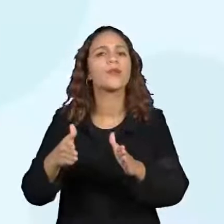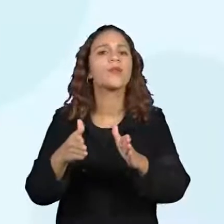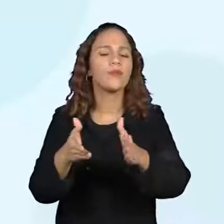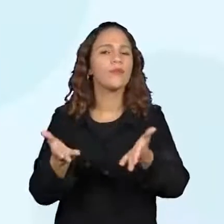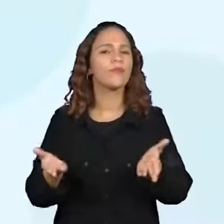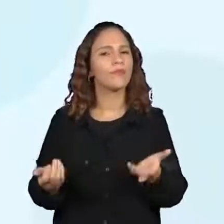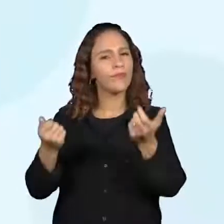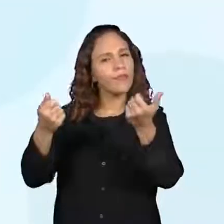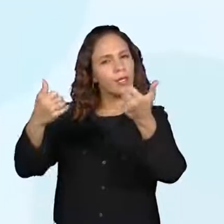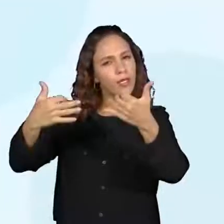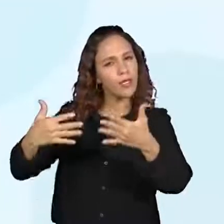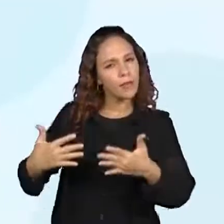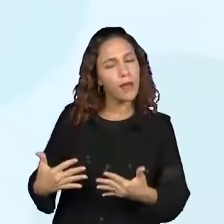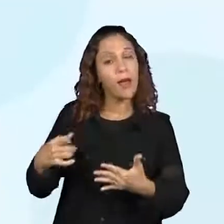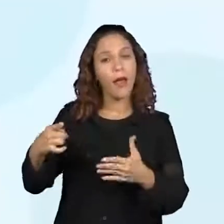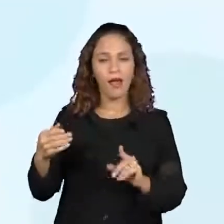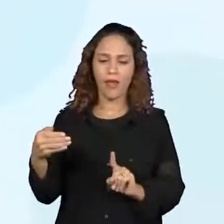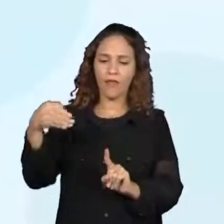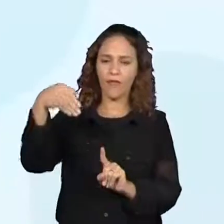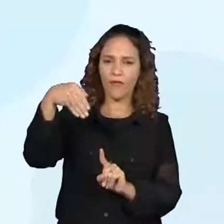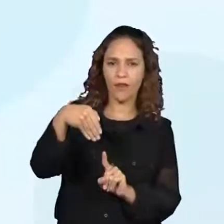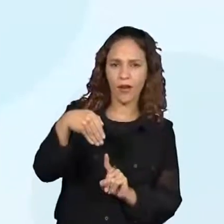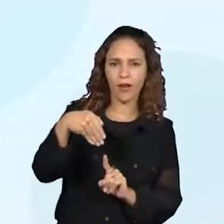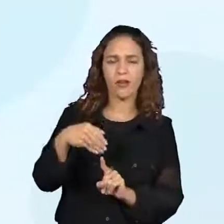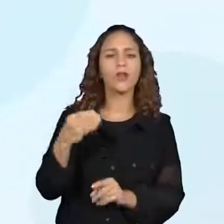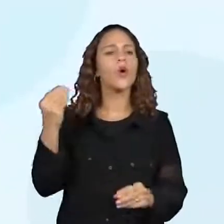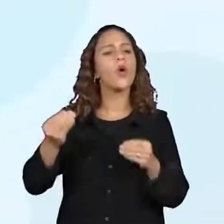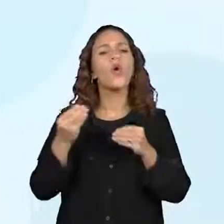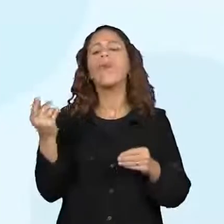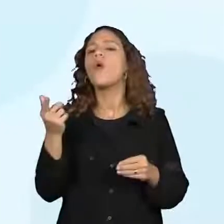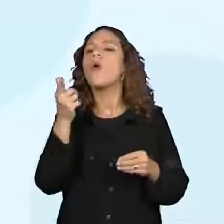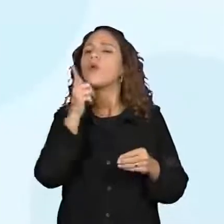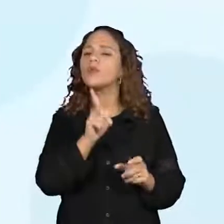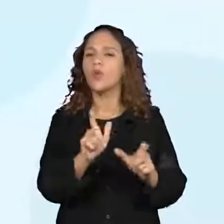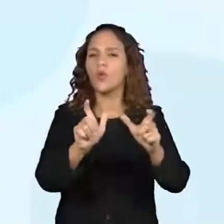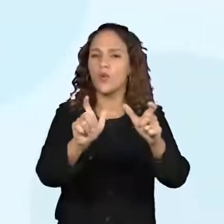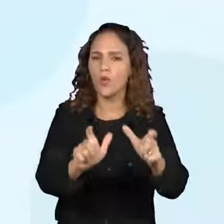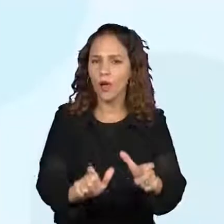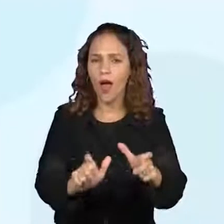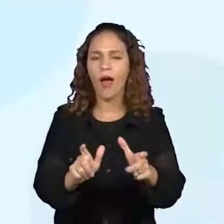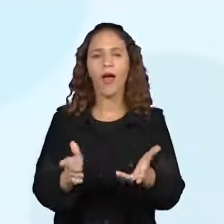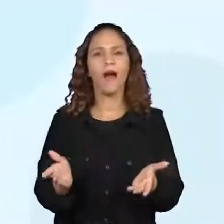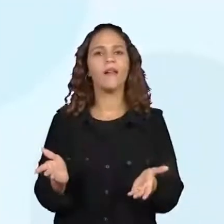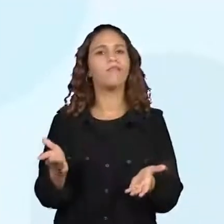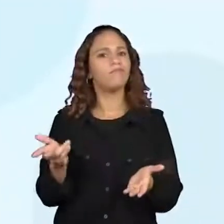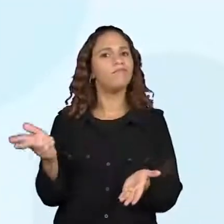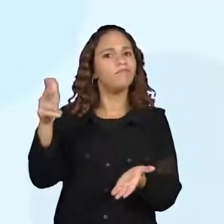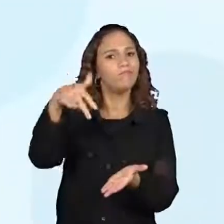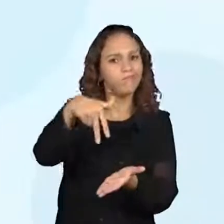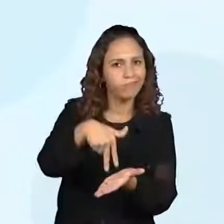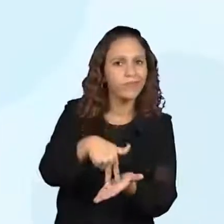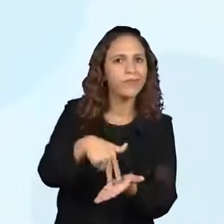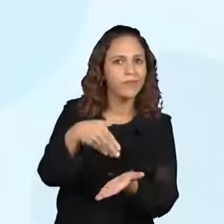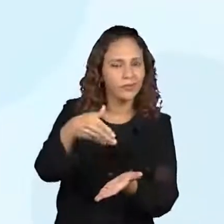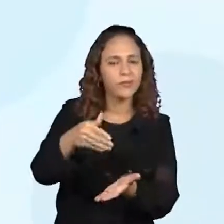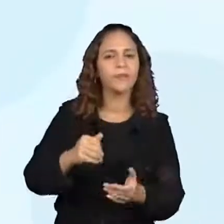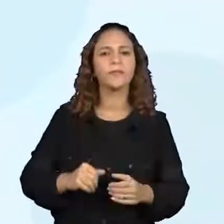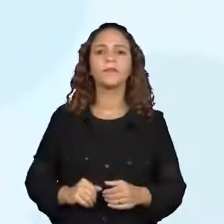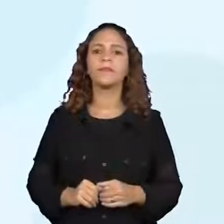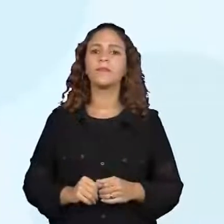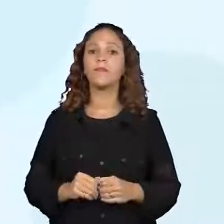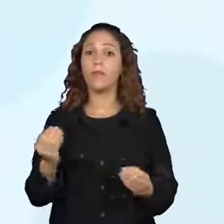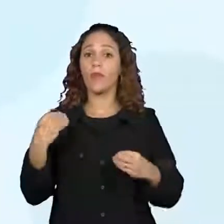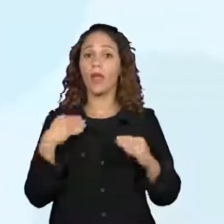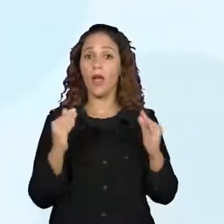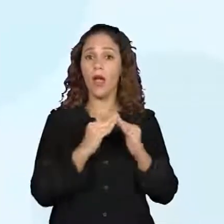falando ali sobre o ponto de referência, como chegar em determinado local, não é mesmo? Nos situarmos, de repente, de como chegar da